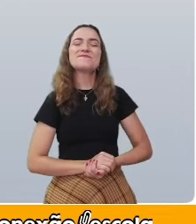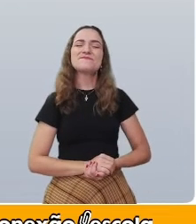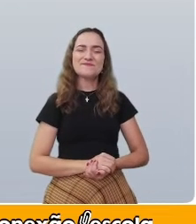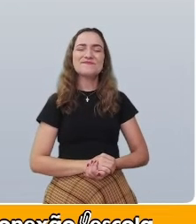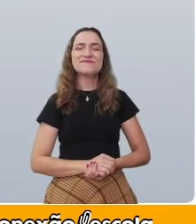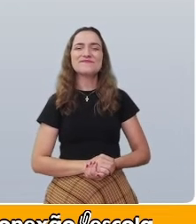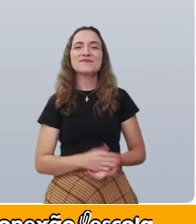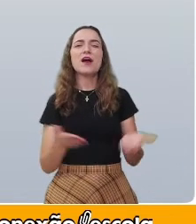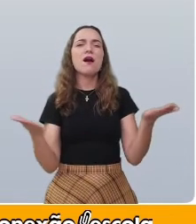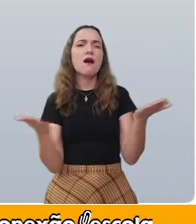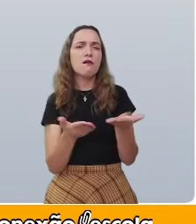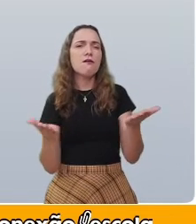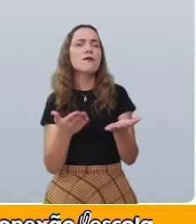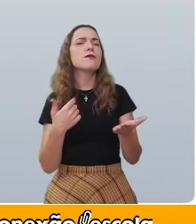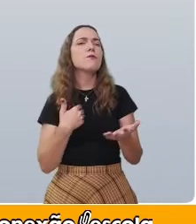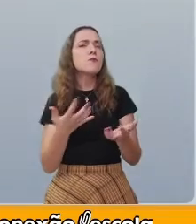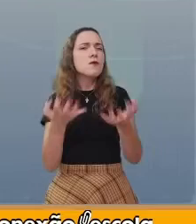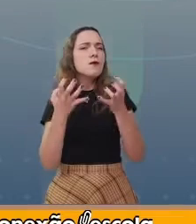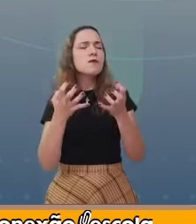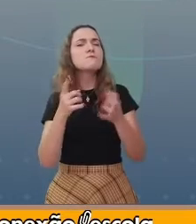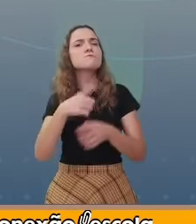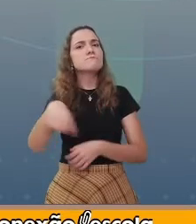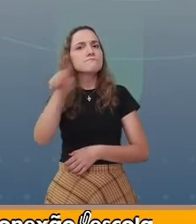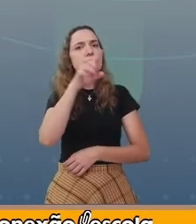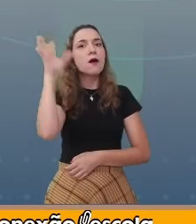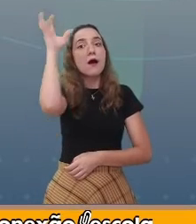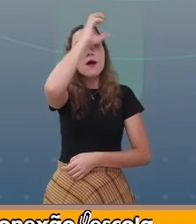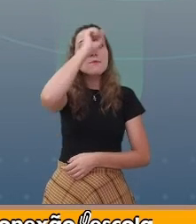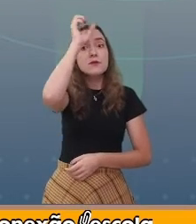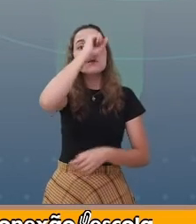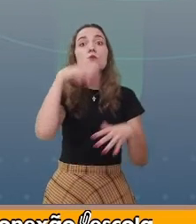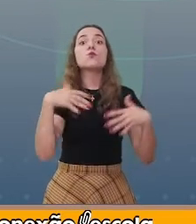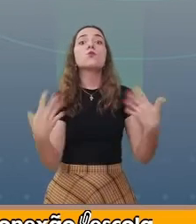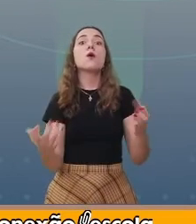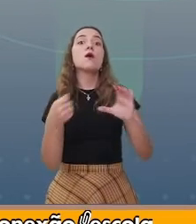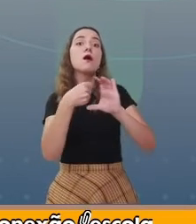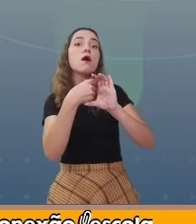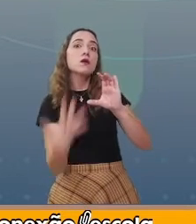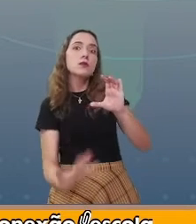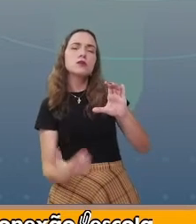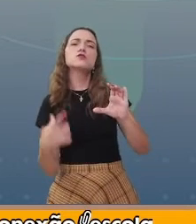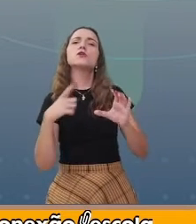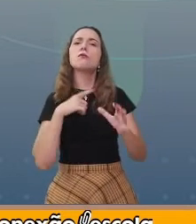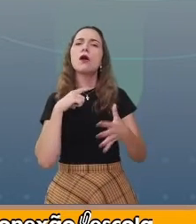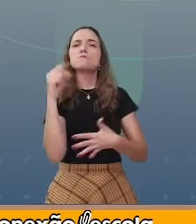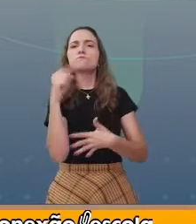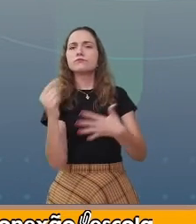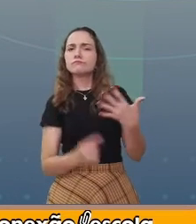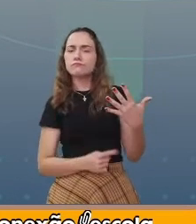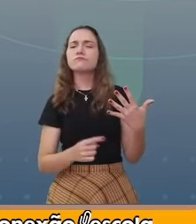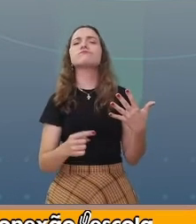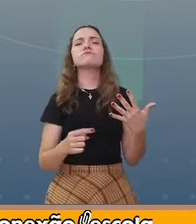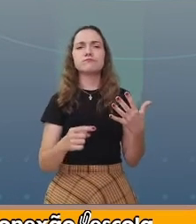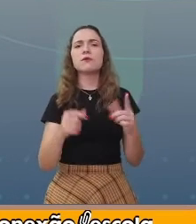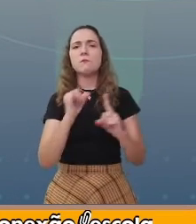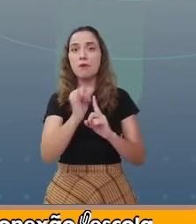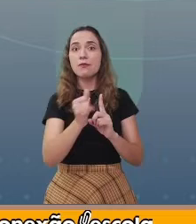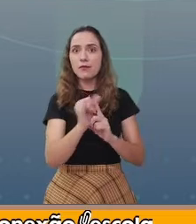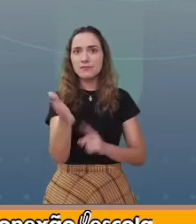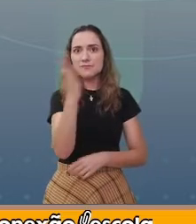Agora, eu quero te ensinar sobre as características da parlenda. Vamos aprender?